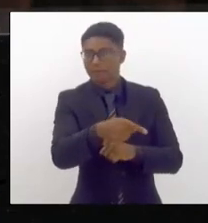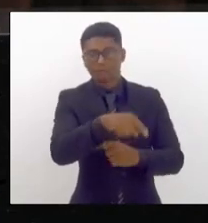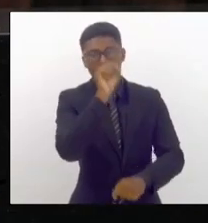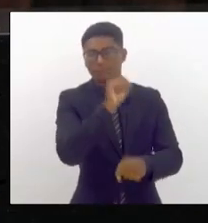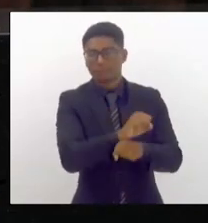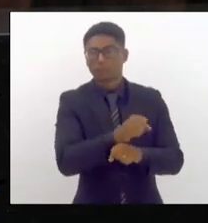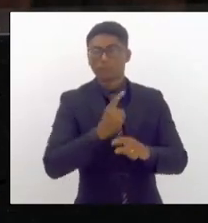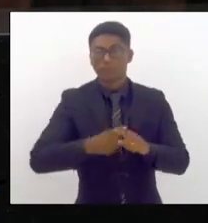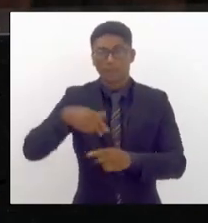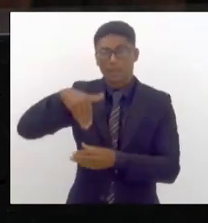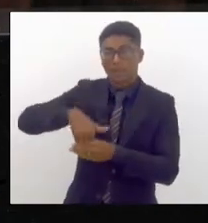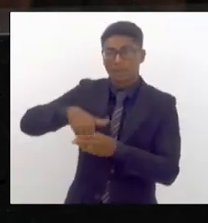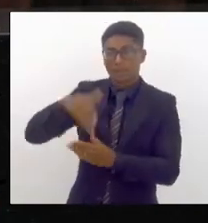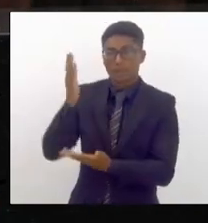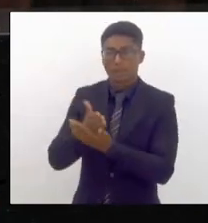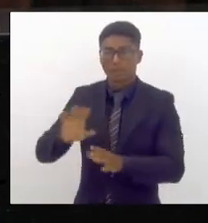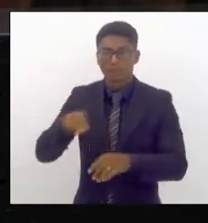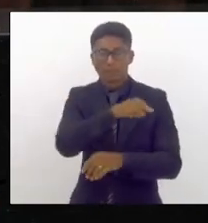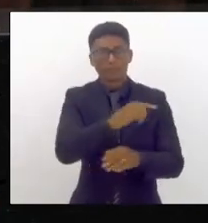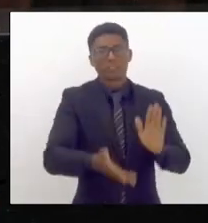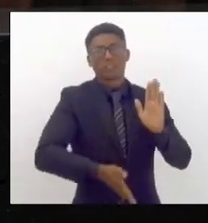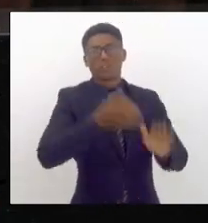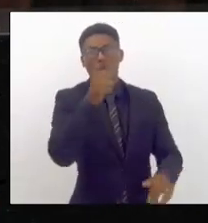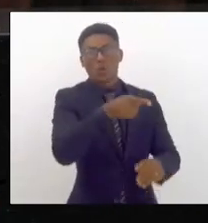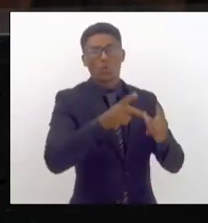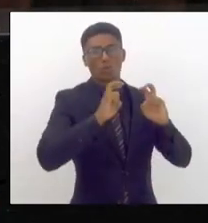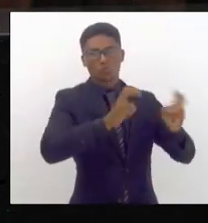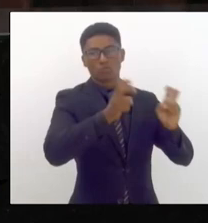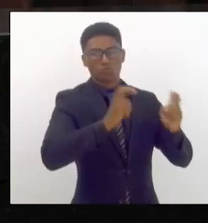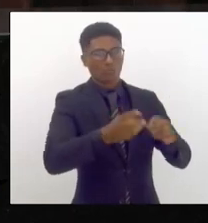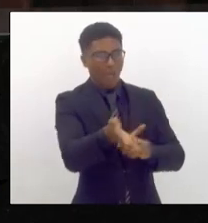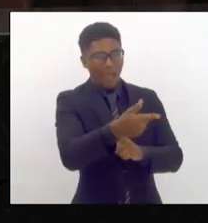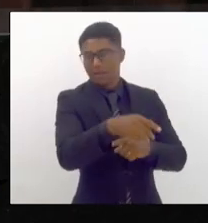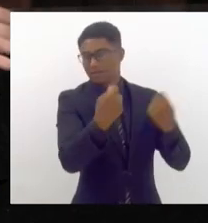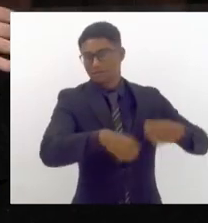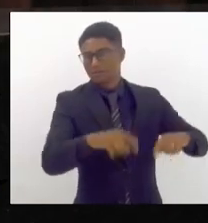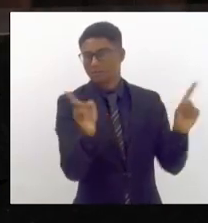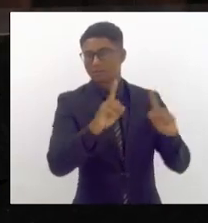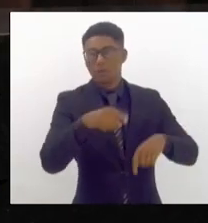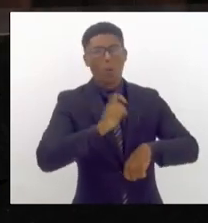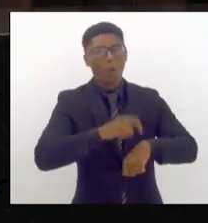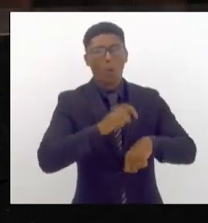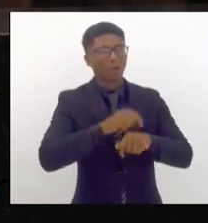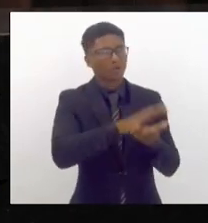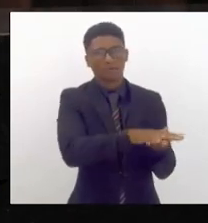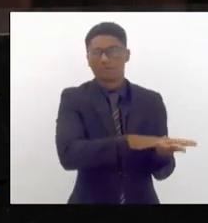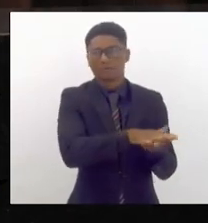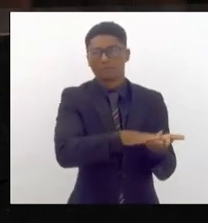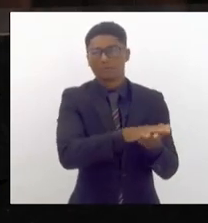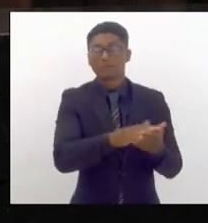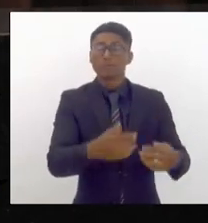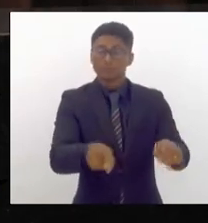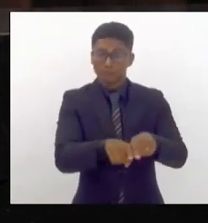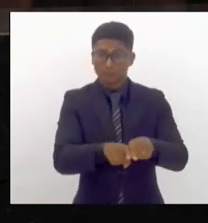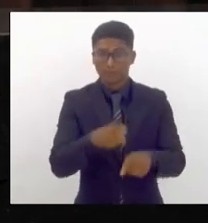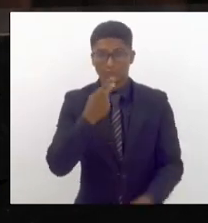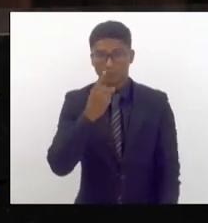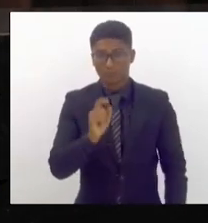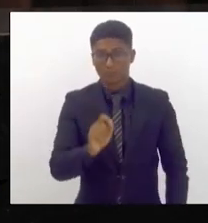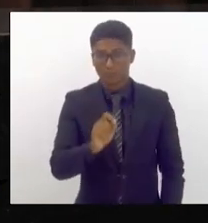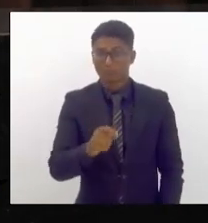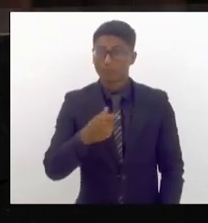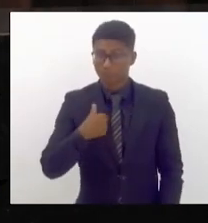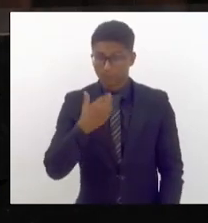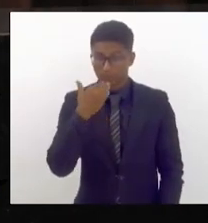eleição a primeira coisa que eles fizeram foi girar o expresso não funciona praticamente em horário nenhum e ao mesmo tempo ressaltar que eu vou